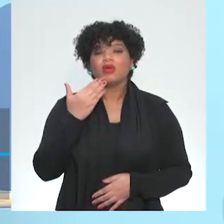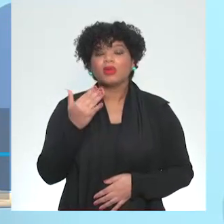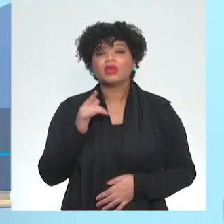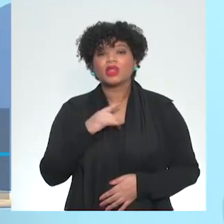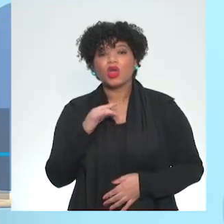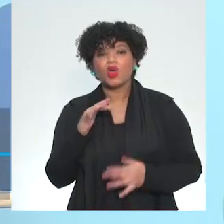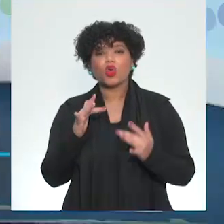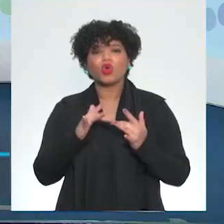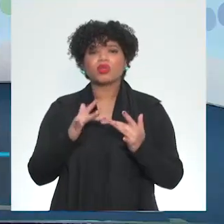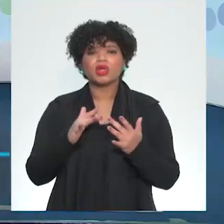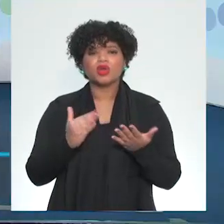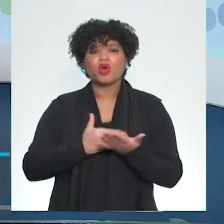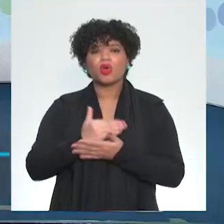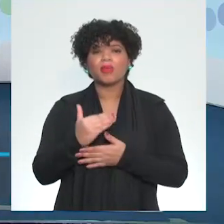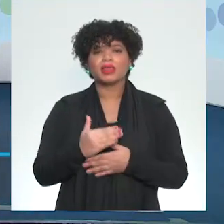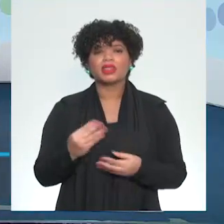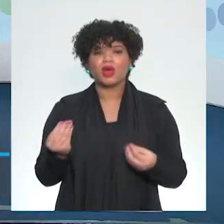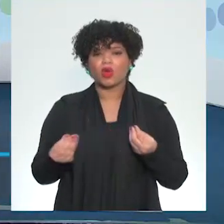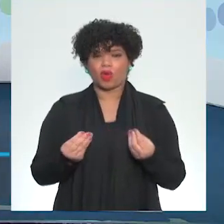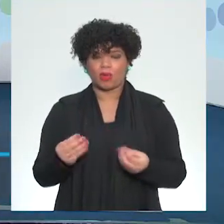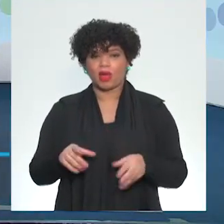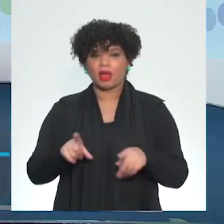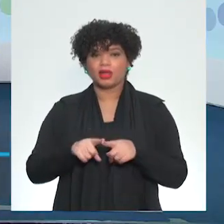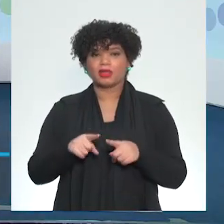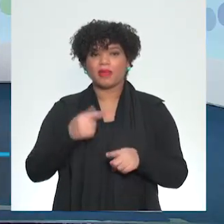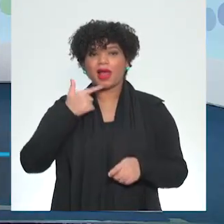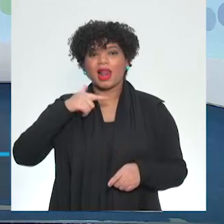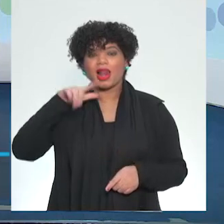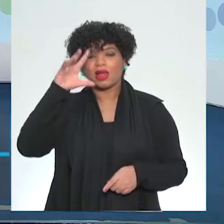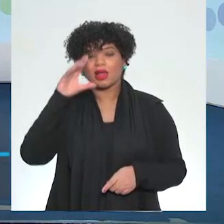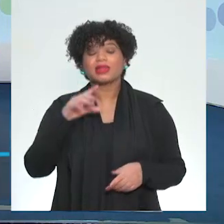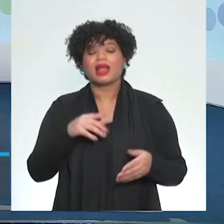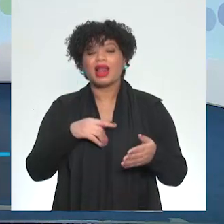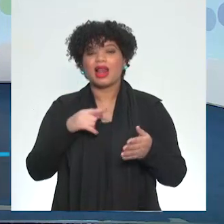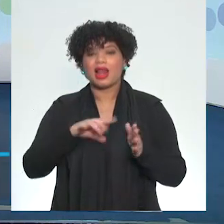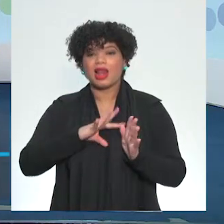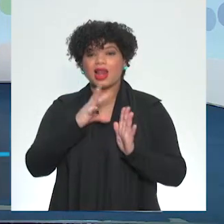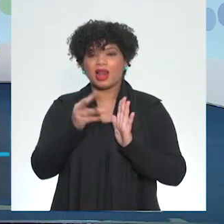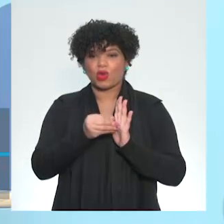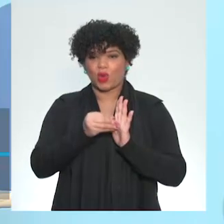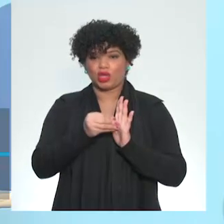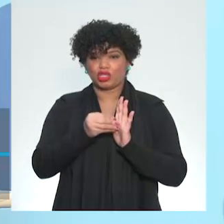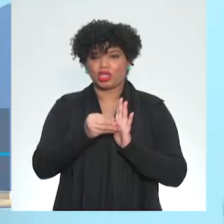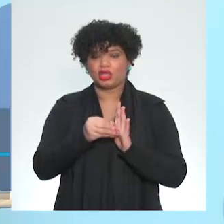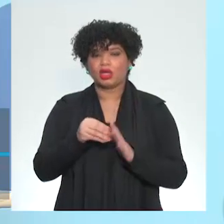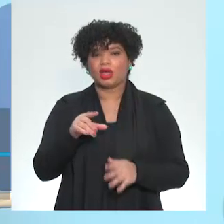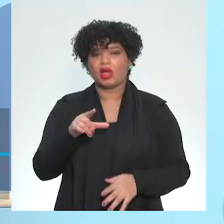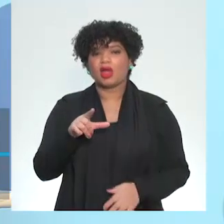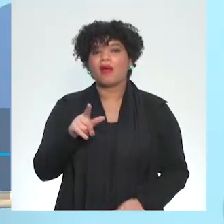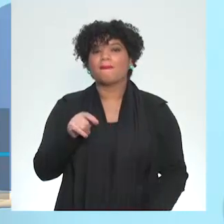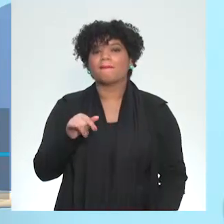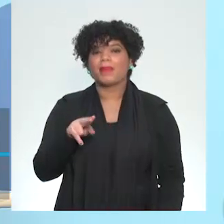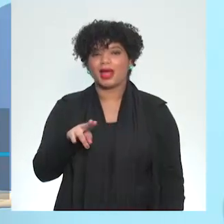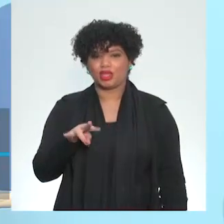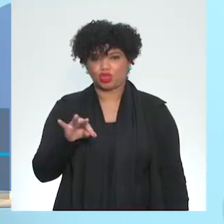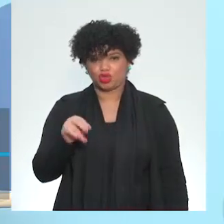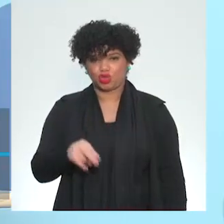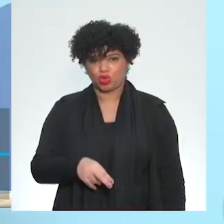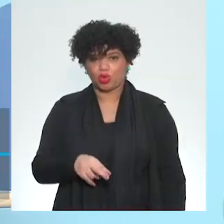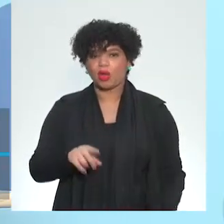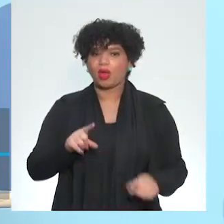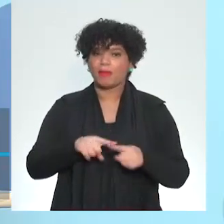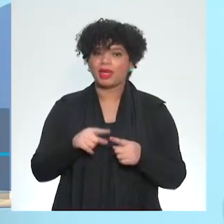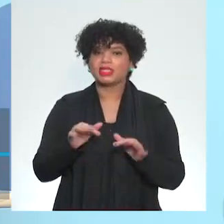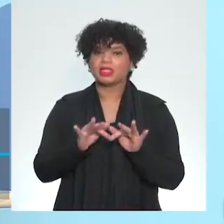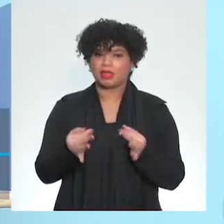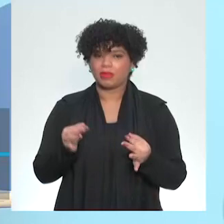um contato inicial de como essas coisas aparecem. E a linguagem que a gente escolheu é a linguagem em Python, porque é a única que a gente sabe? Sim. Mas também é porque ela é uma